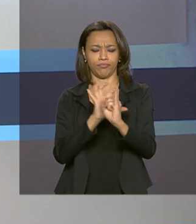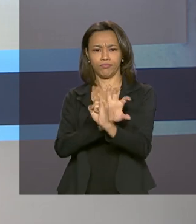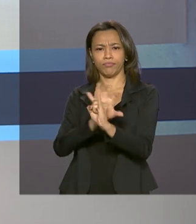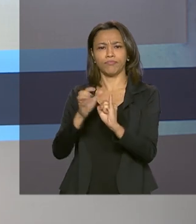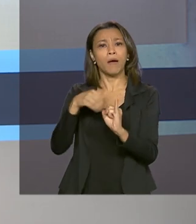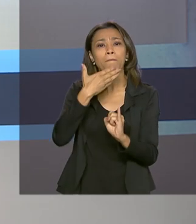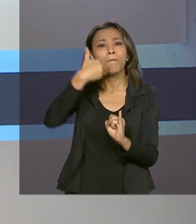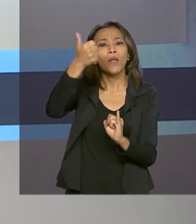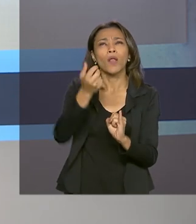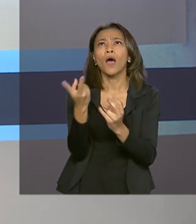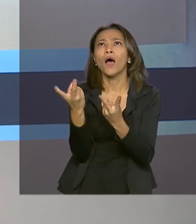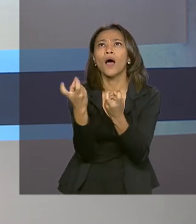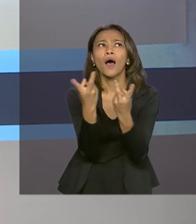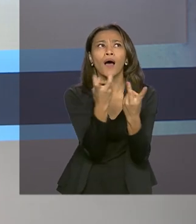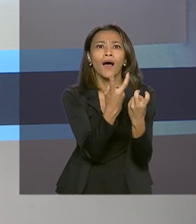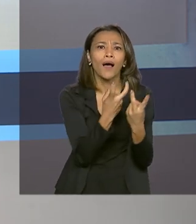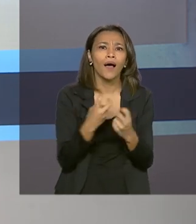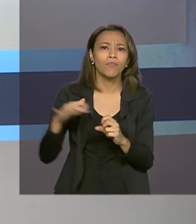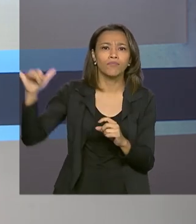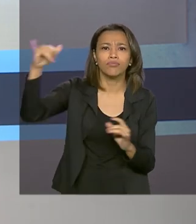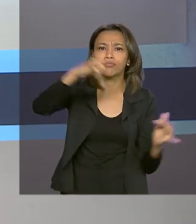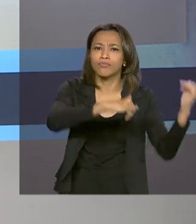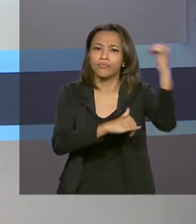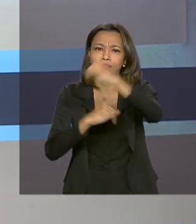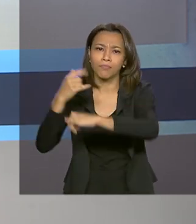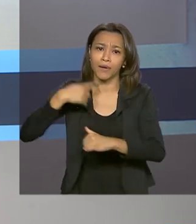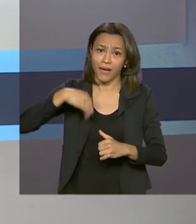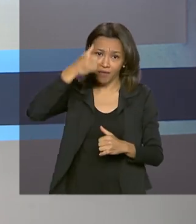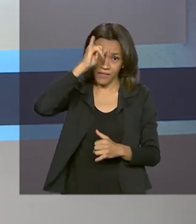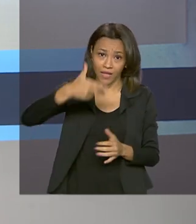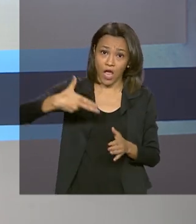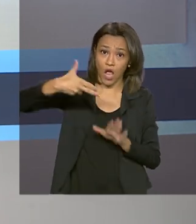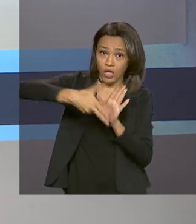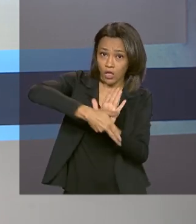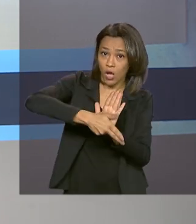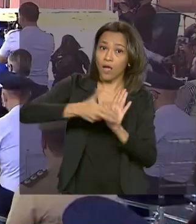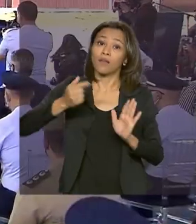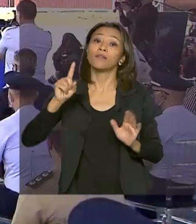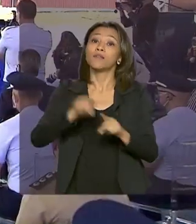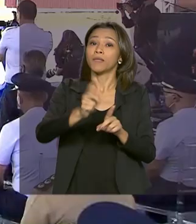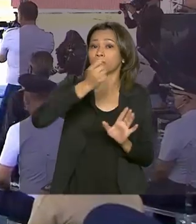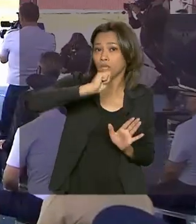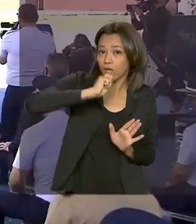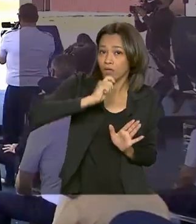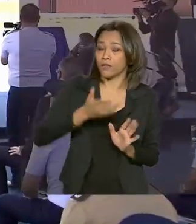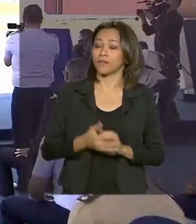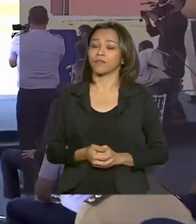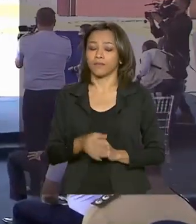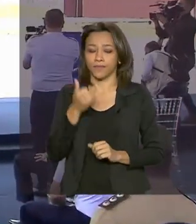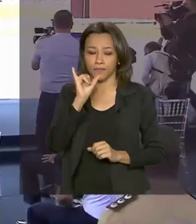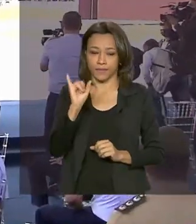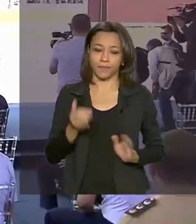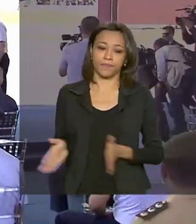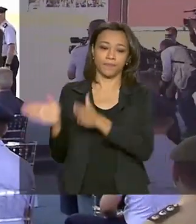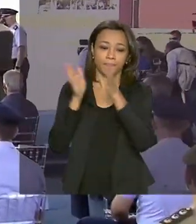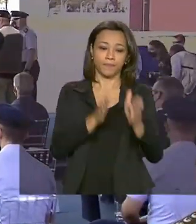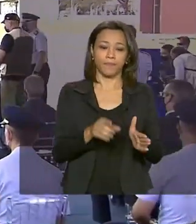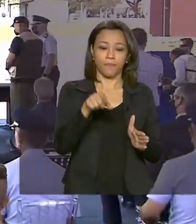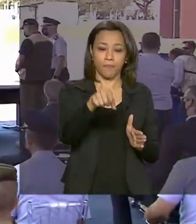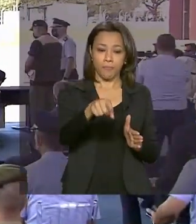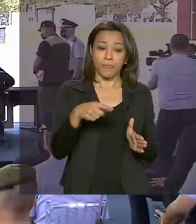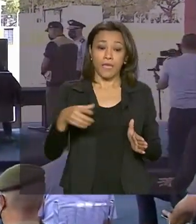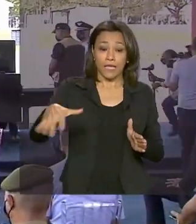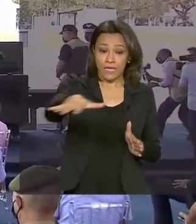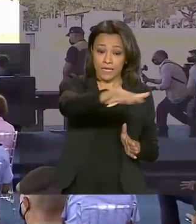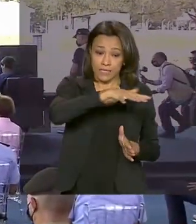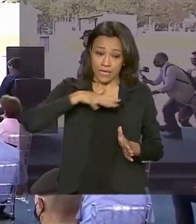e também contribuir para o combate ao tráfico de armas e drogas. O comando para o início das operações